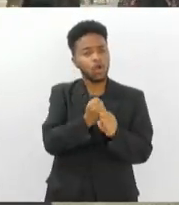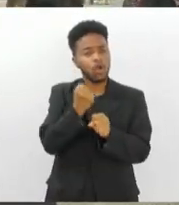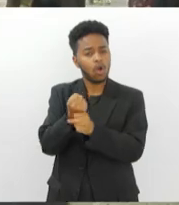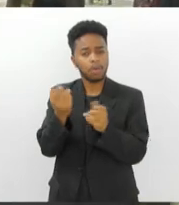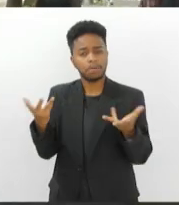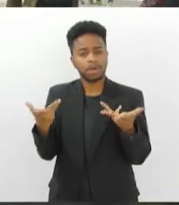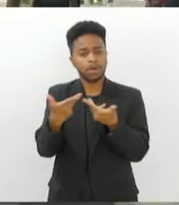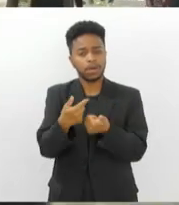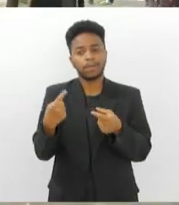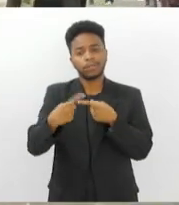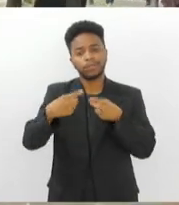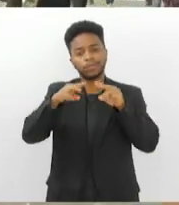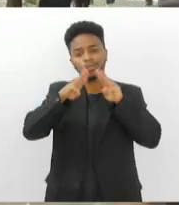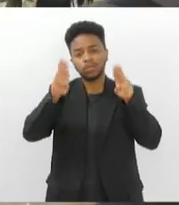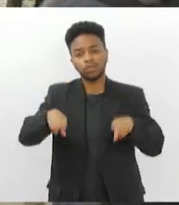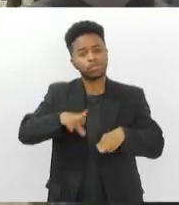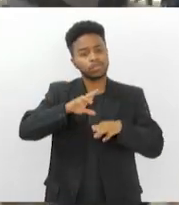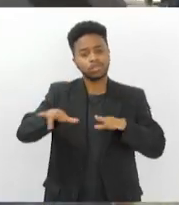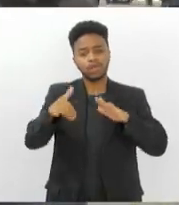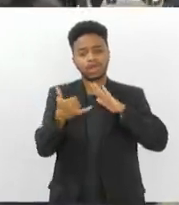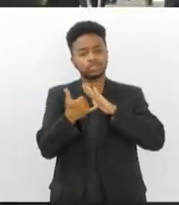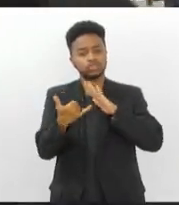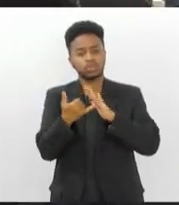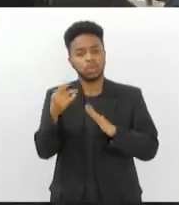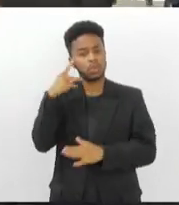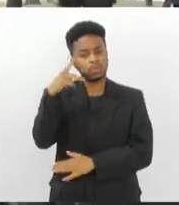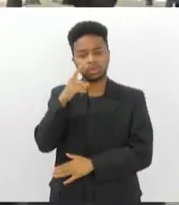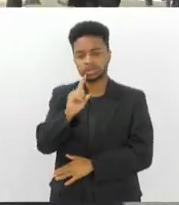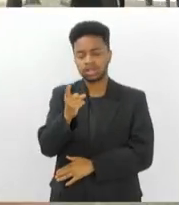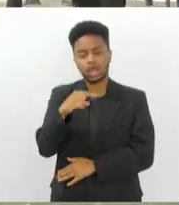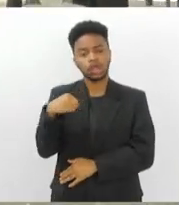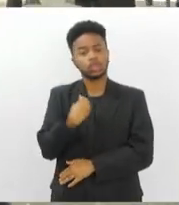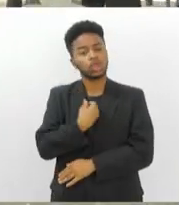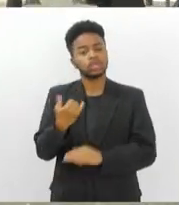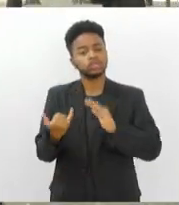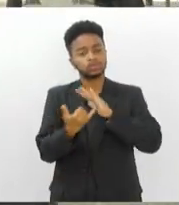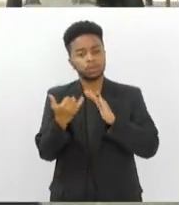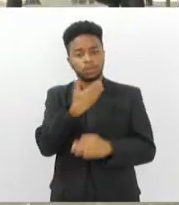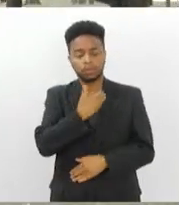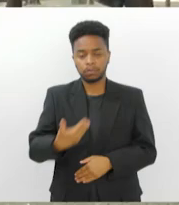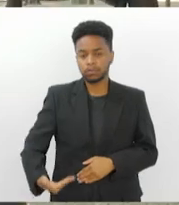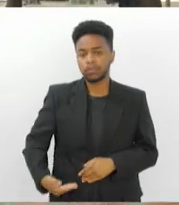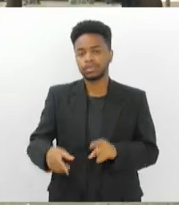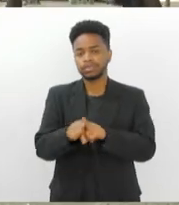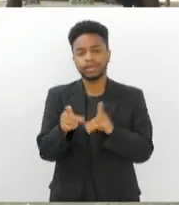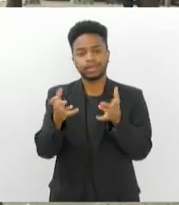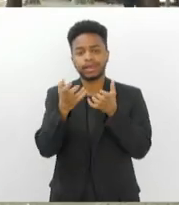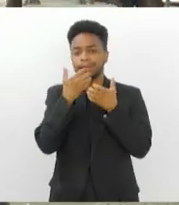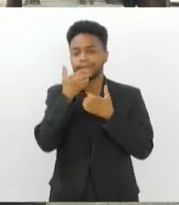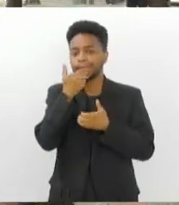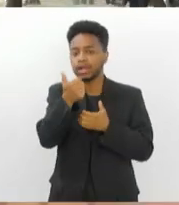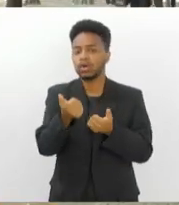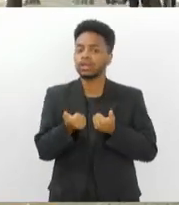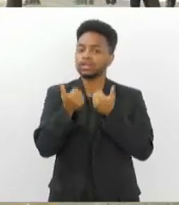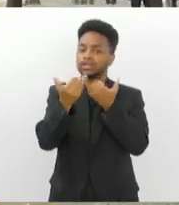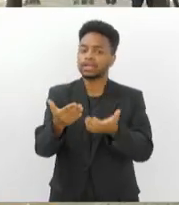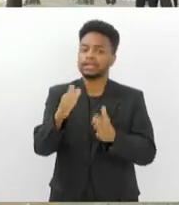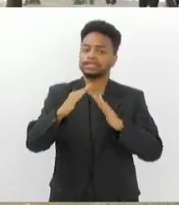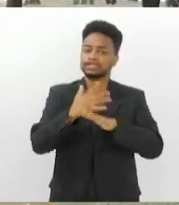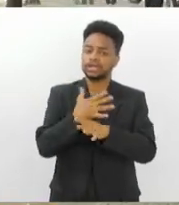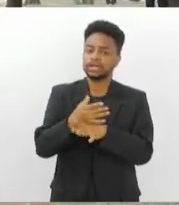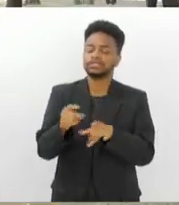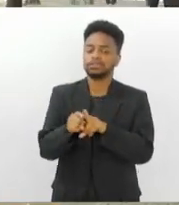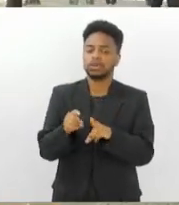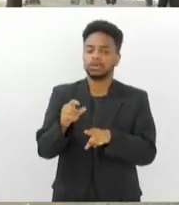porque o museu não é uma instituição política. Nós somos uma instituição pública e queremos fazer o melhor para a cidade e para o estado do Rio de